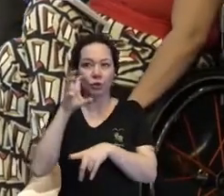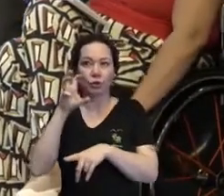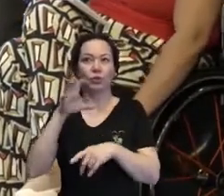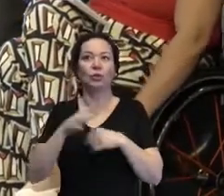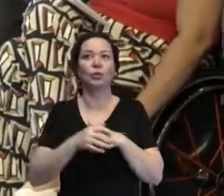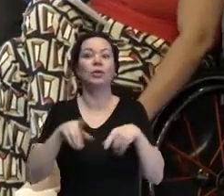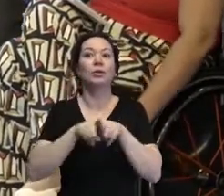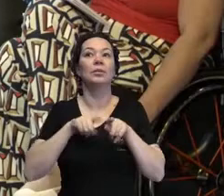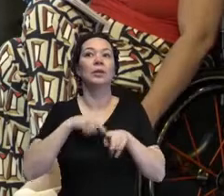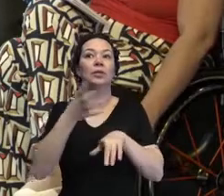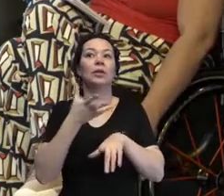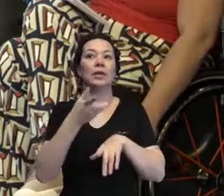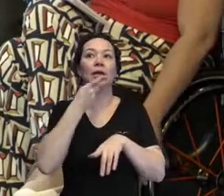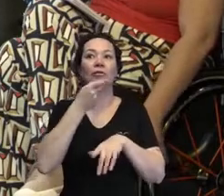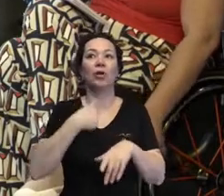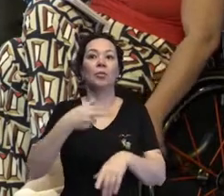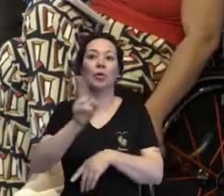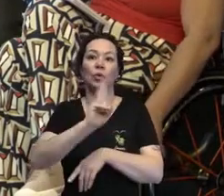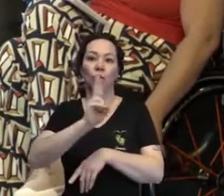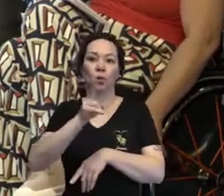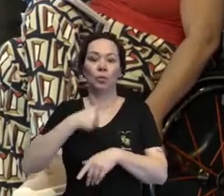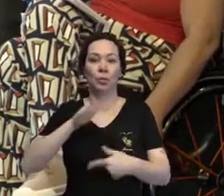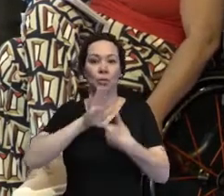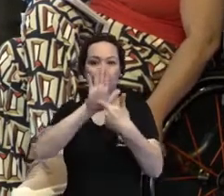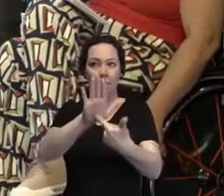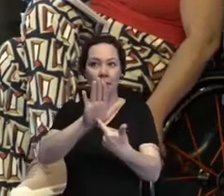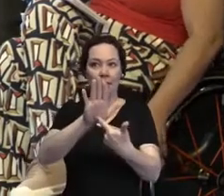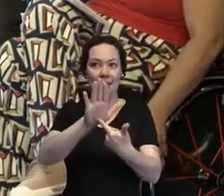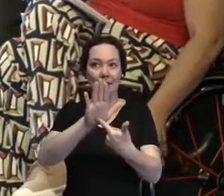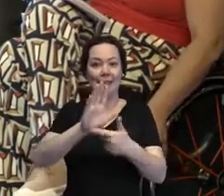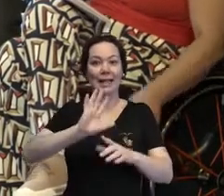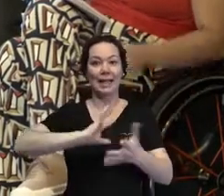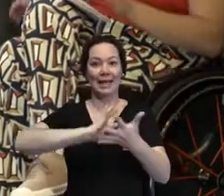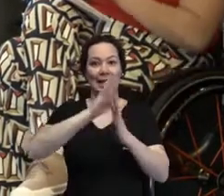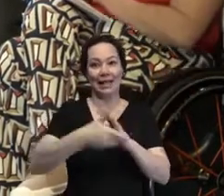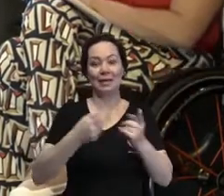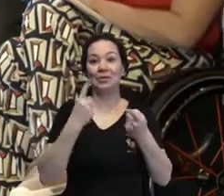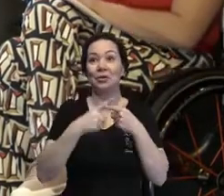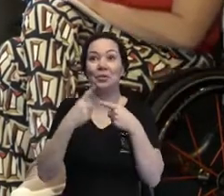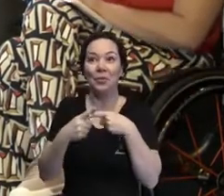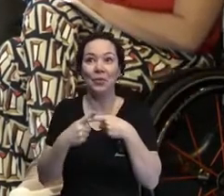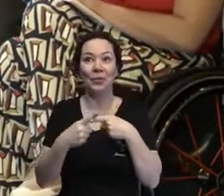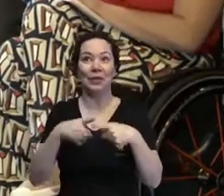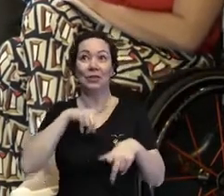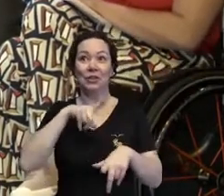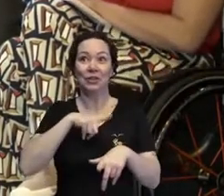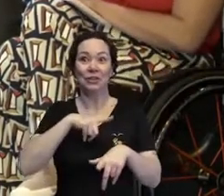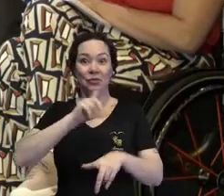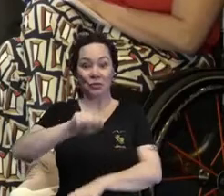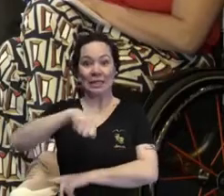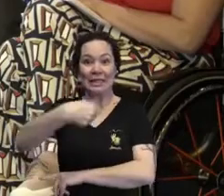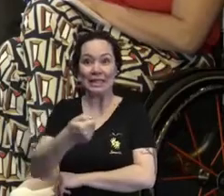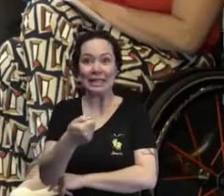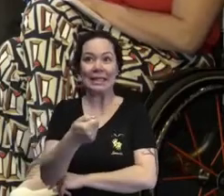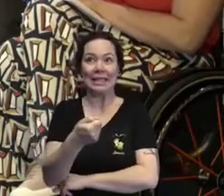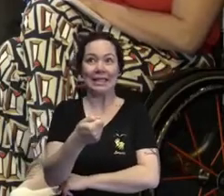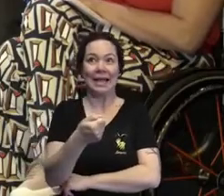dizer o meu nome, me apresentar em Libras, porque eu tive o privilégio de receber um sinal.